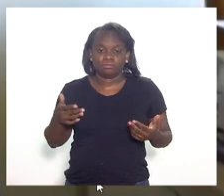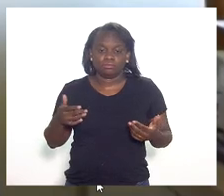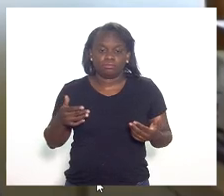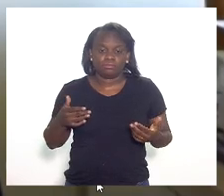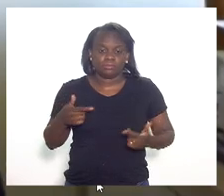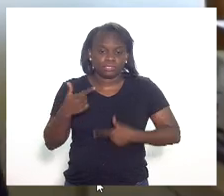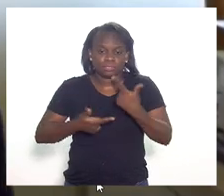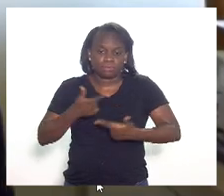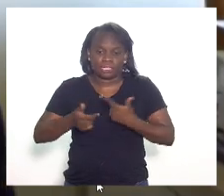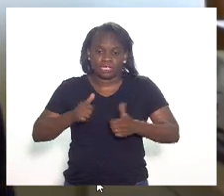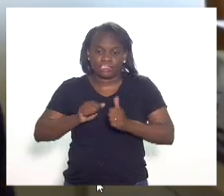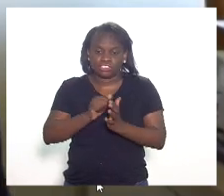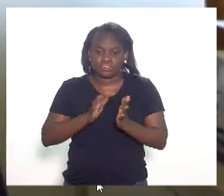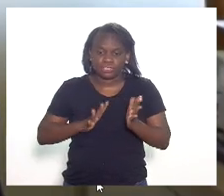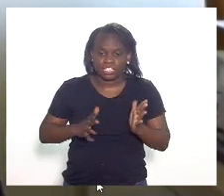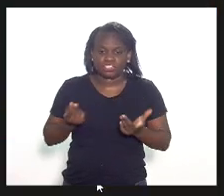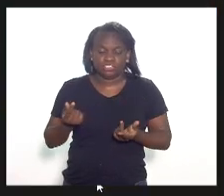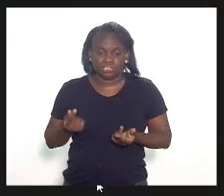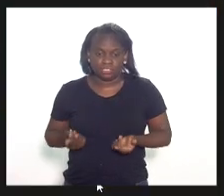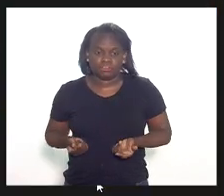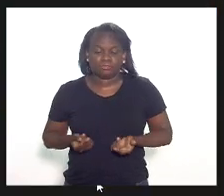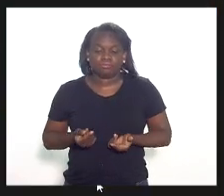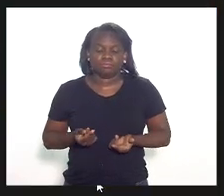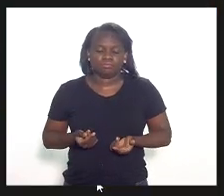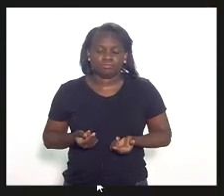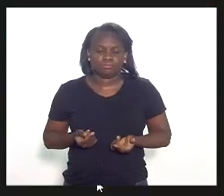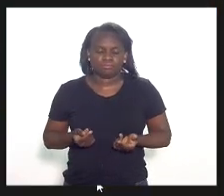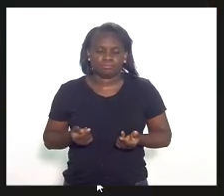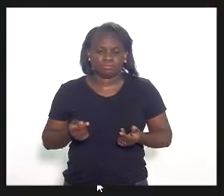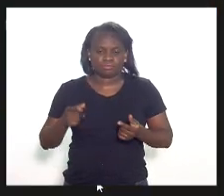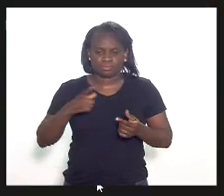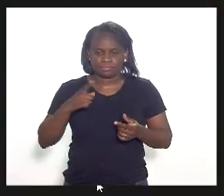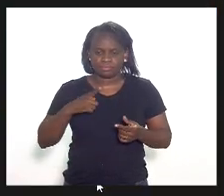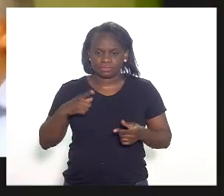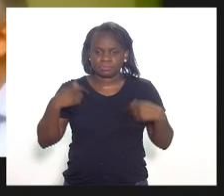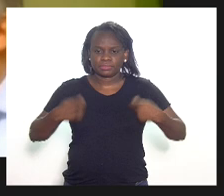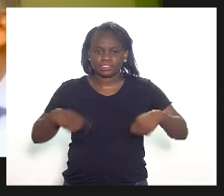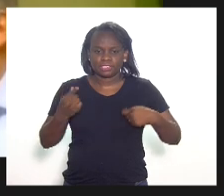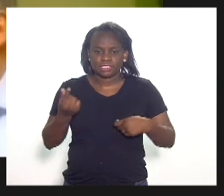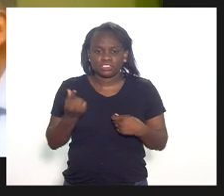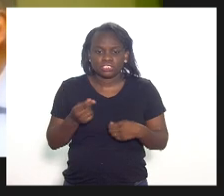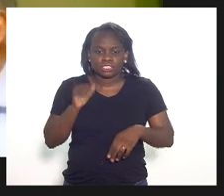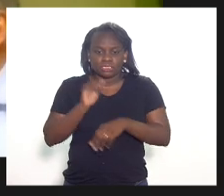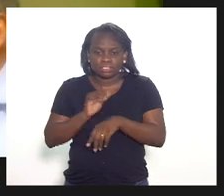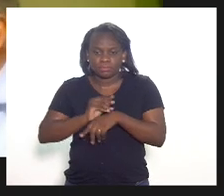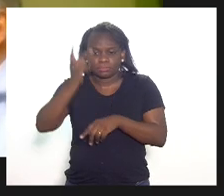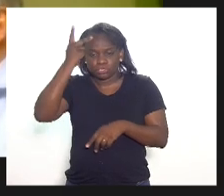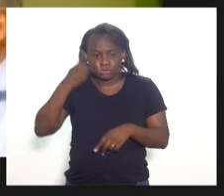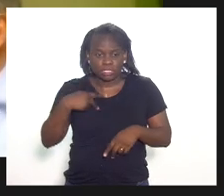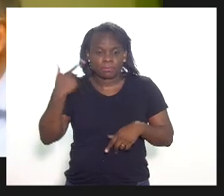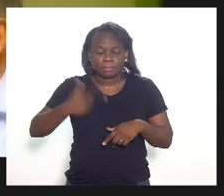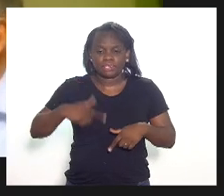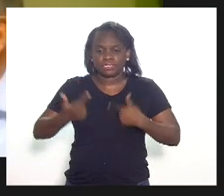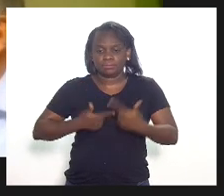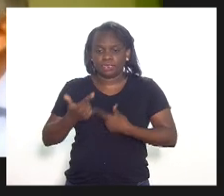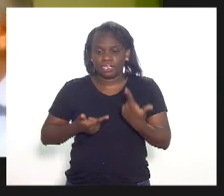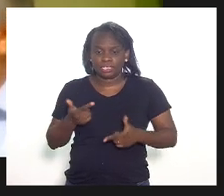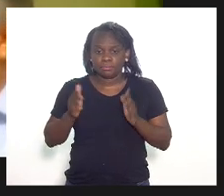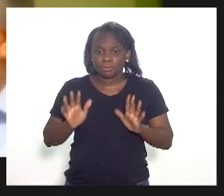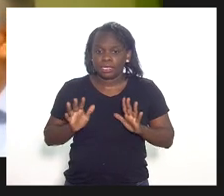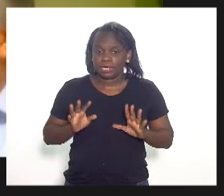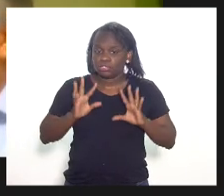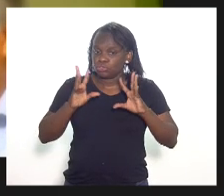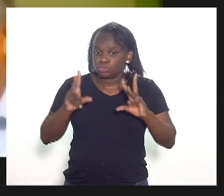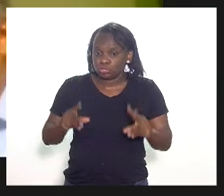de atividades econômicas para gerar uma subsistência e mais um emprego. E não é que todos